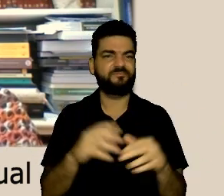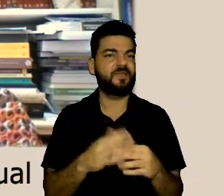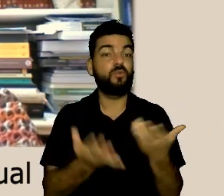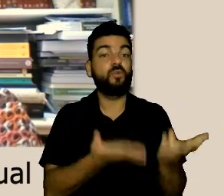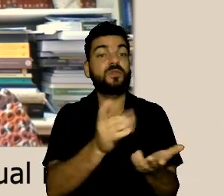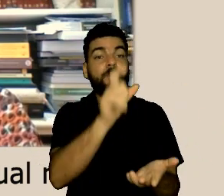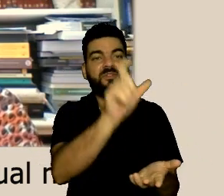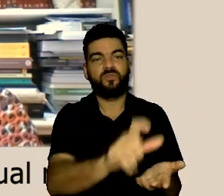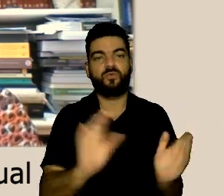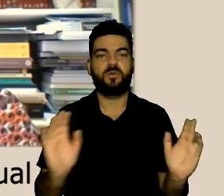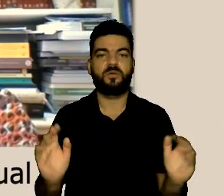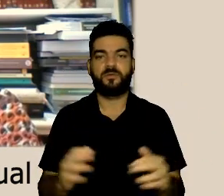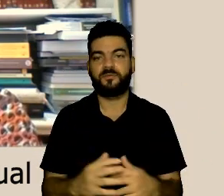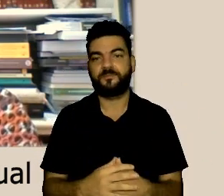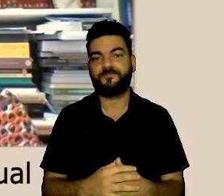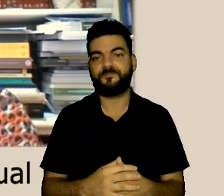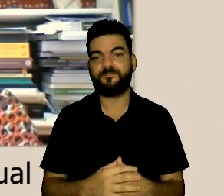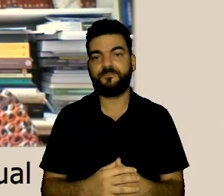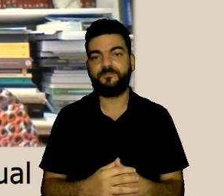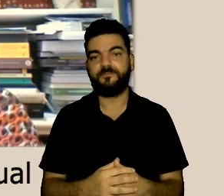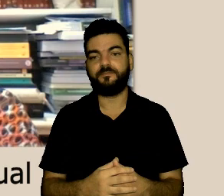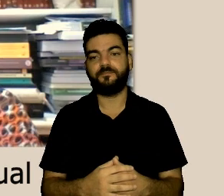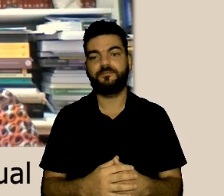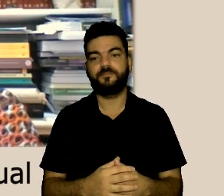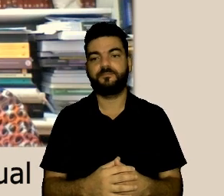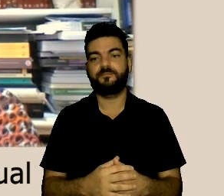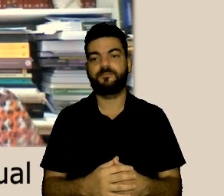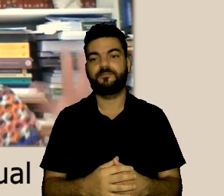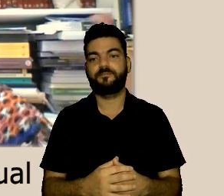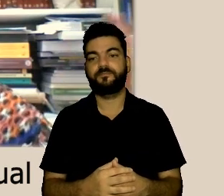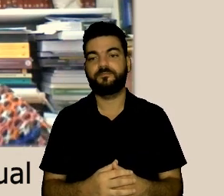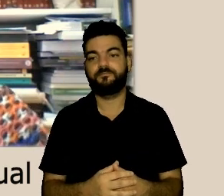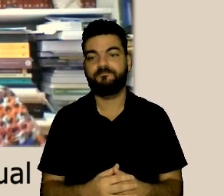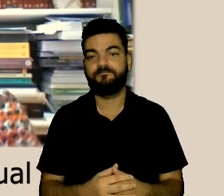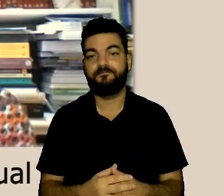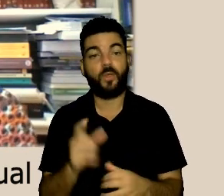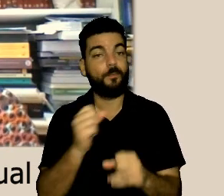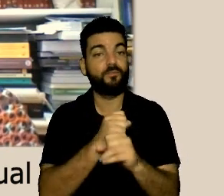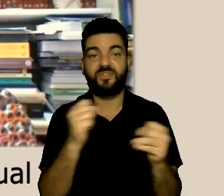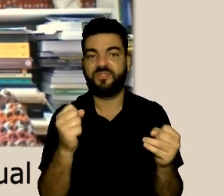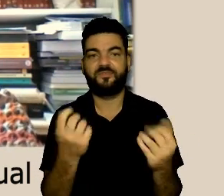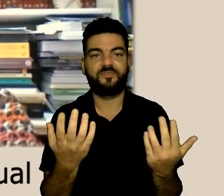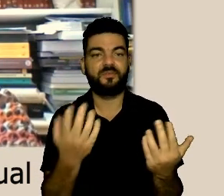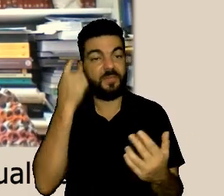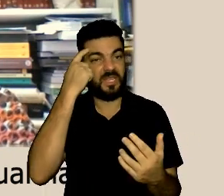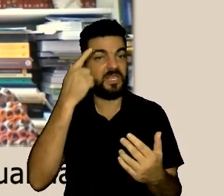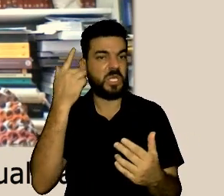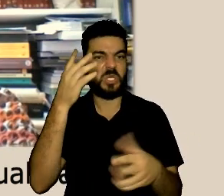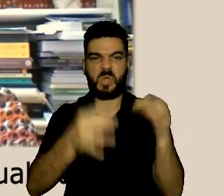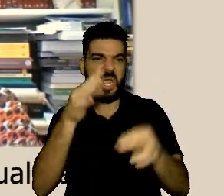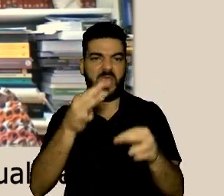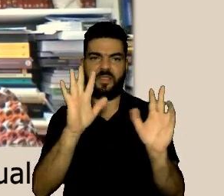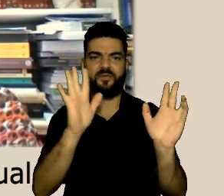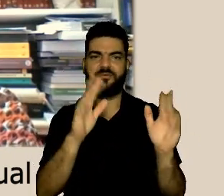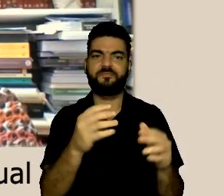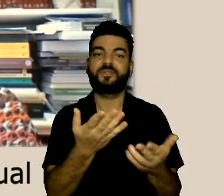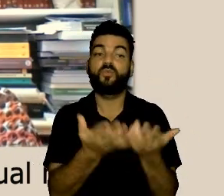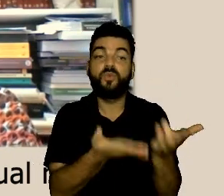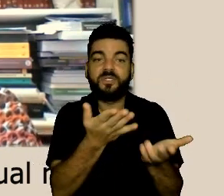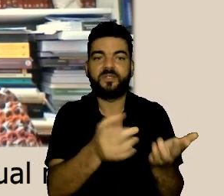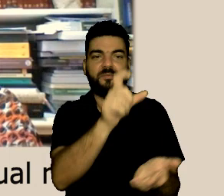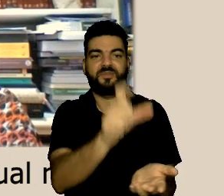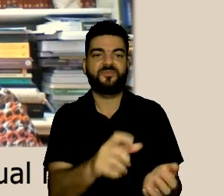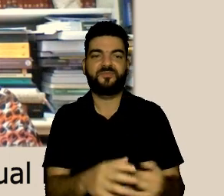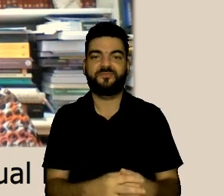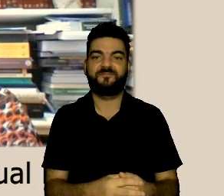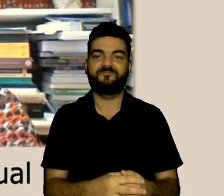e daí não dá não dá para eu fazer isso de jeito nenhum eu vou eu não tenho